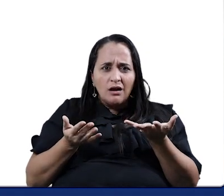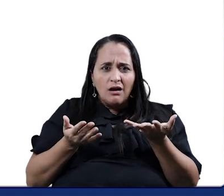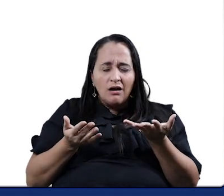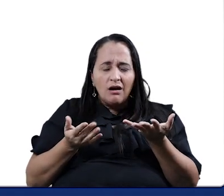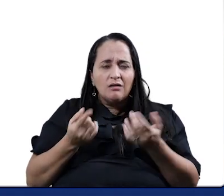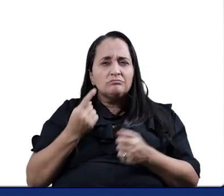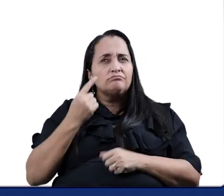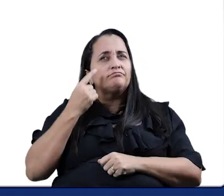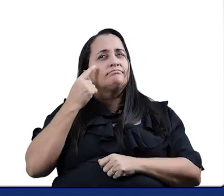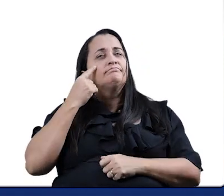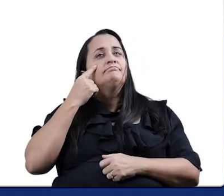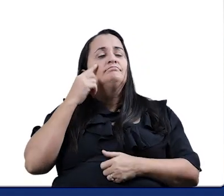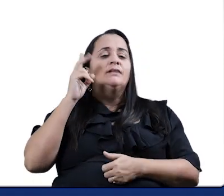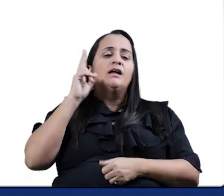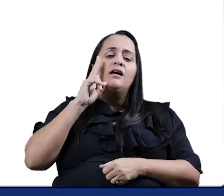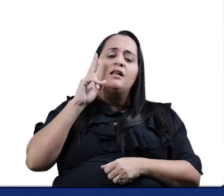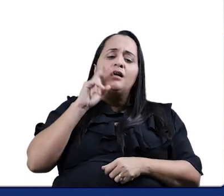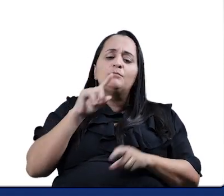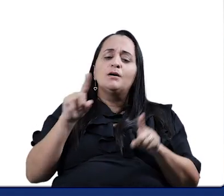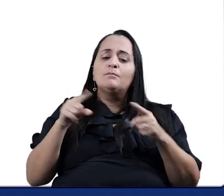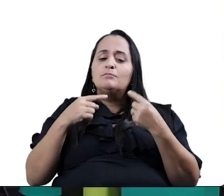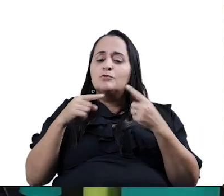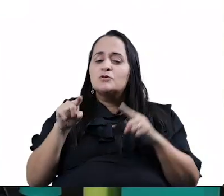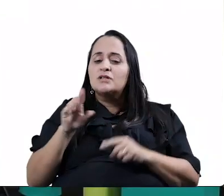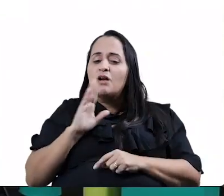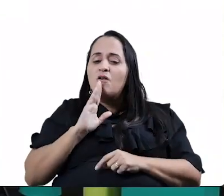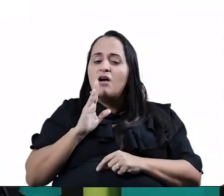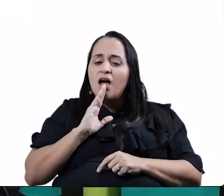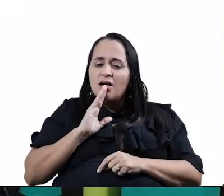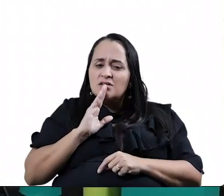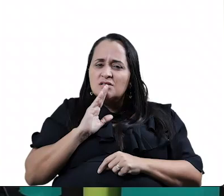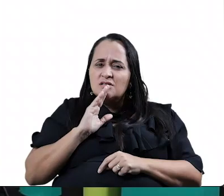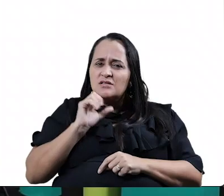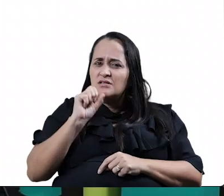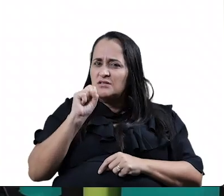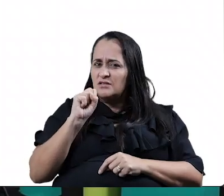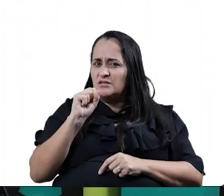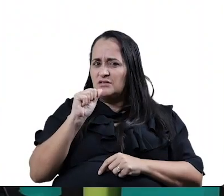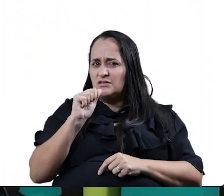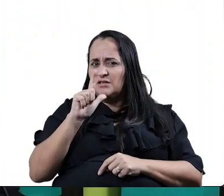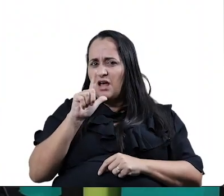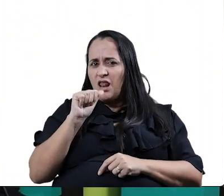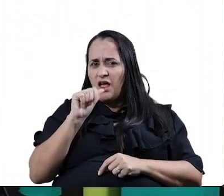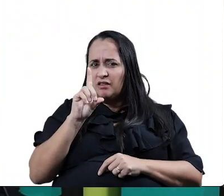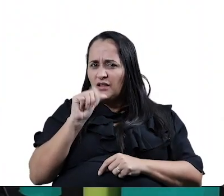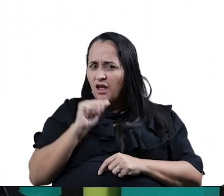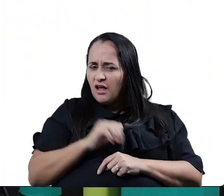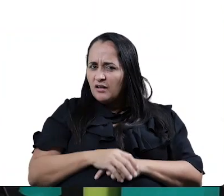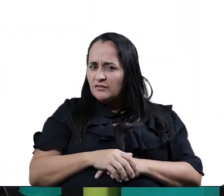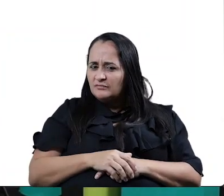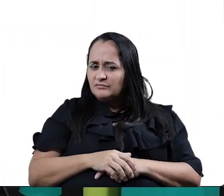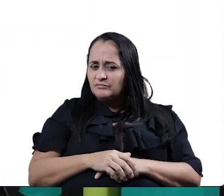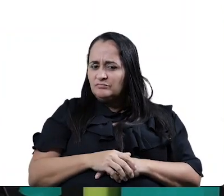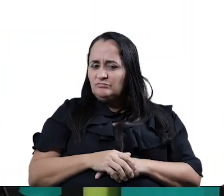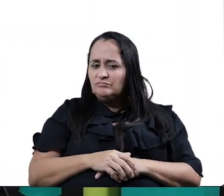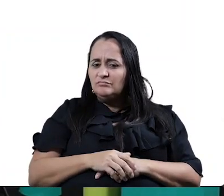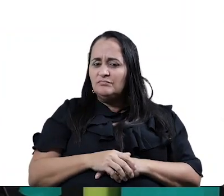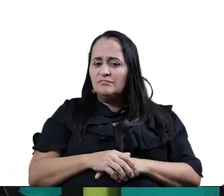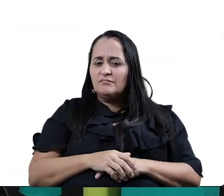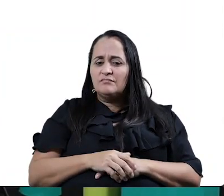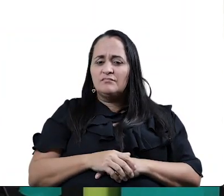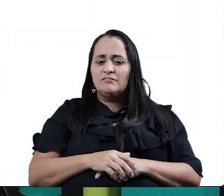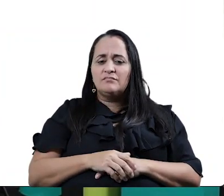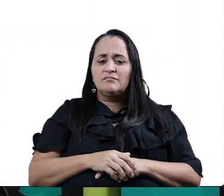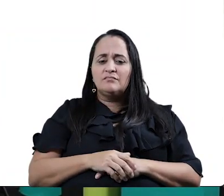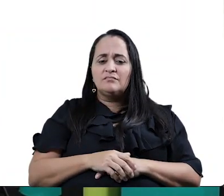Hum, quem que lembra essa música? Conhecem uma música com salada, gente? Eu lembro uma.